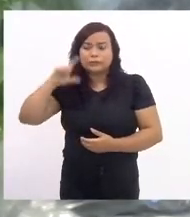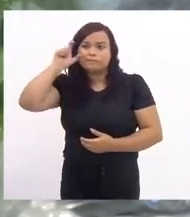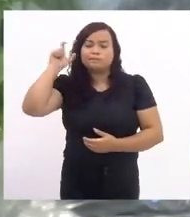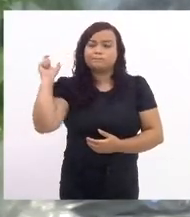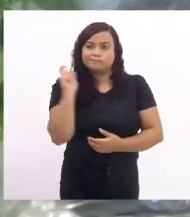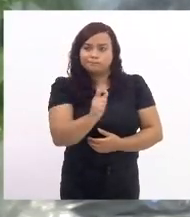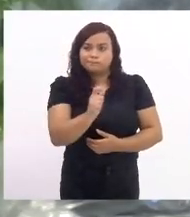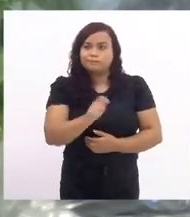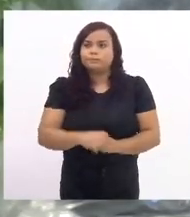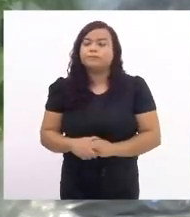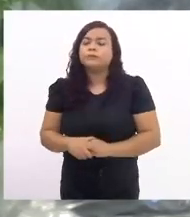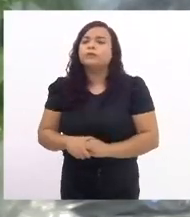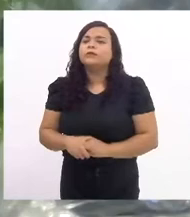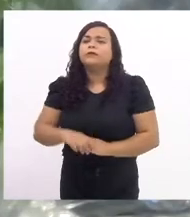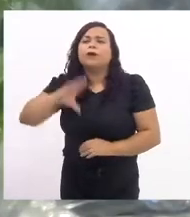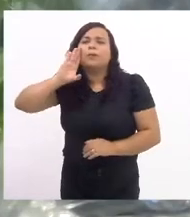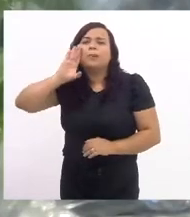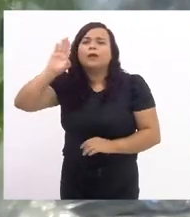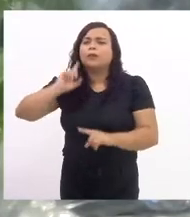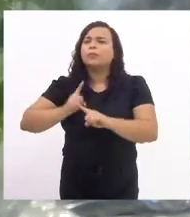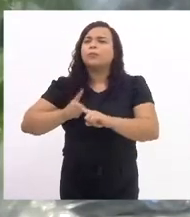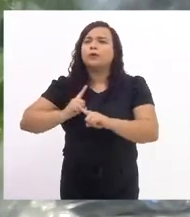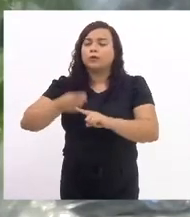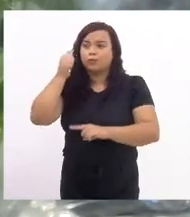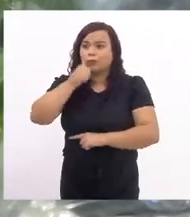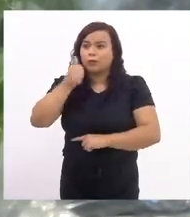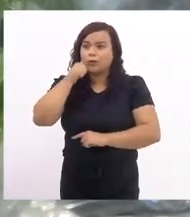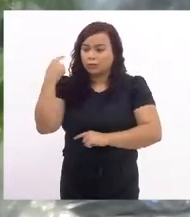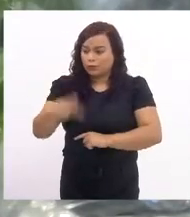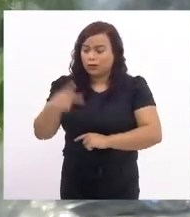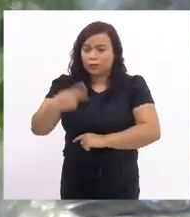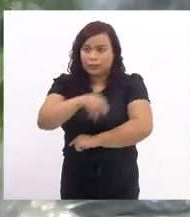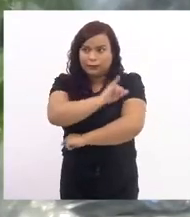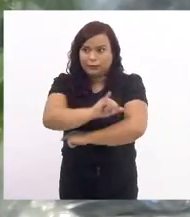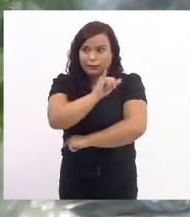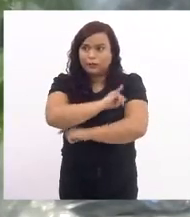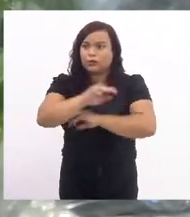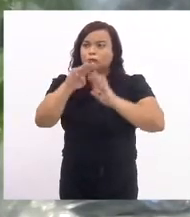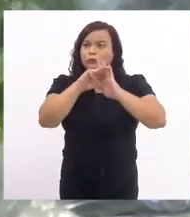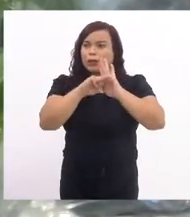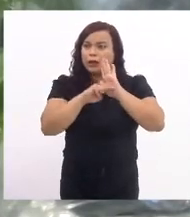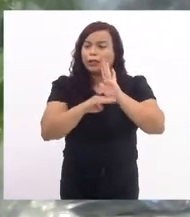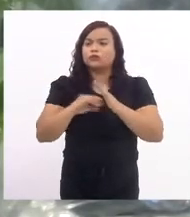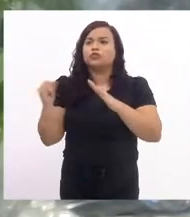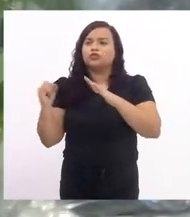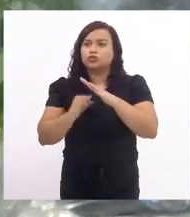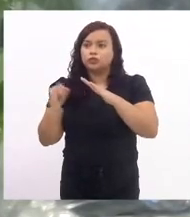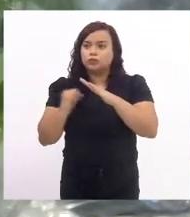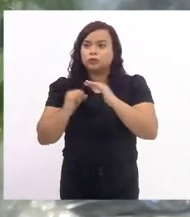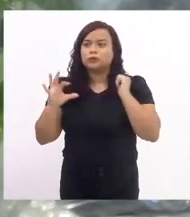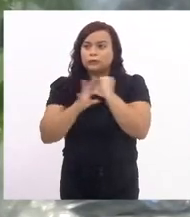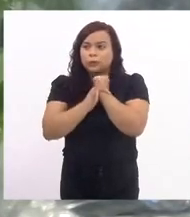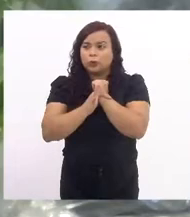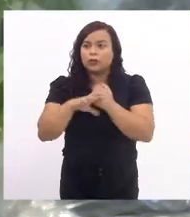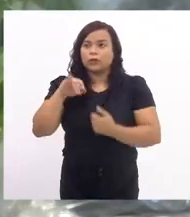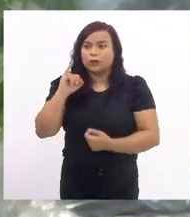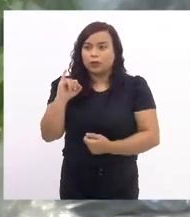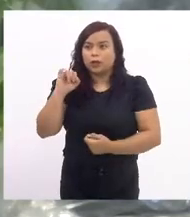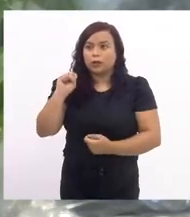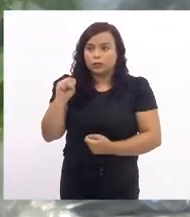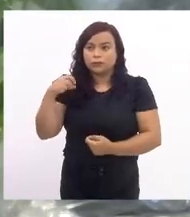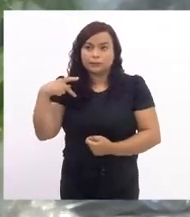principalmente porque as mulheres fluminenses, os dados do Instituto de Segurança, do ISP,